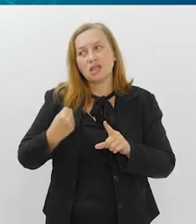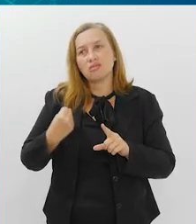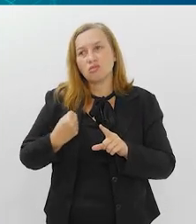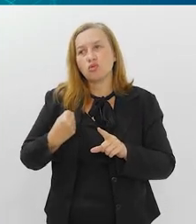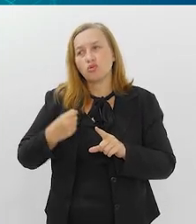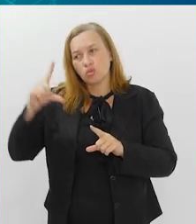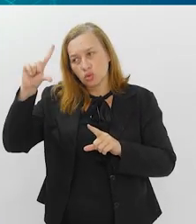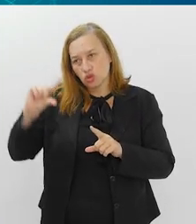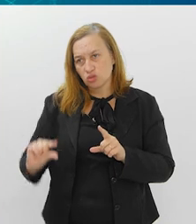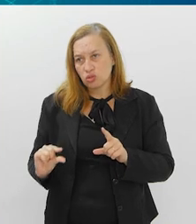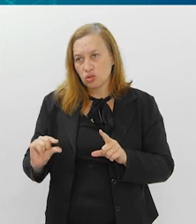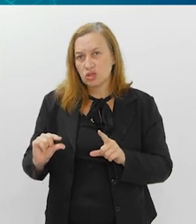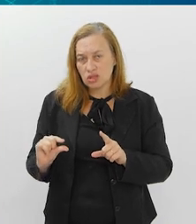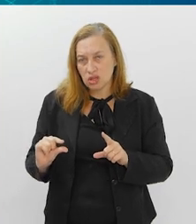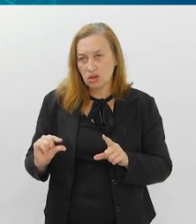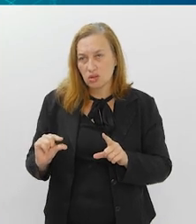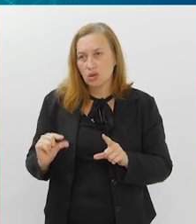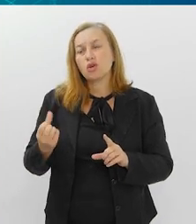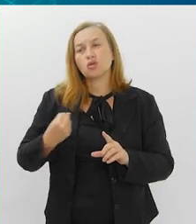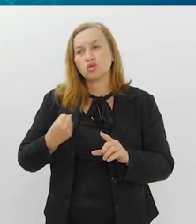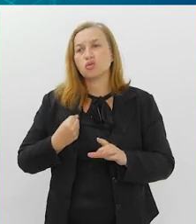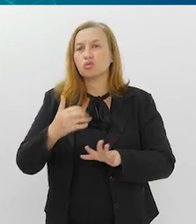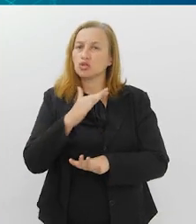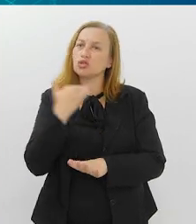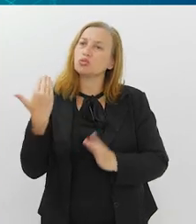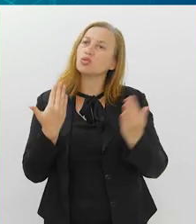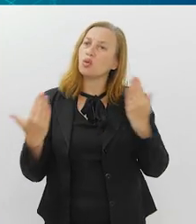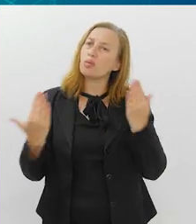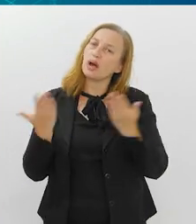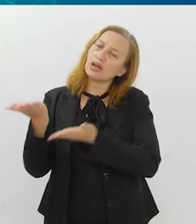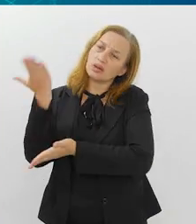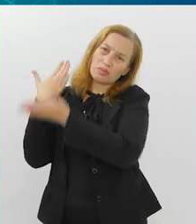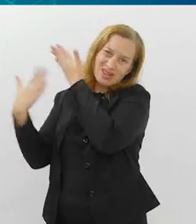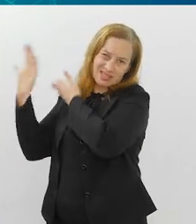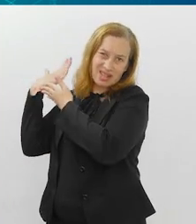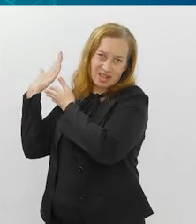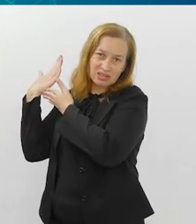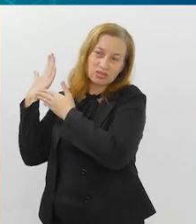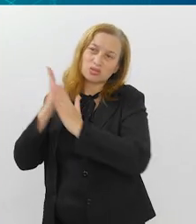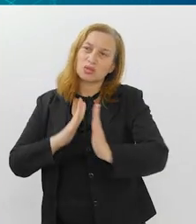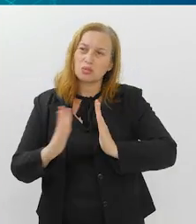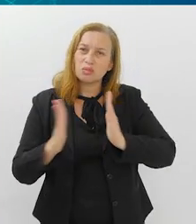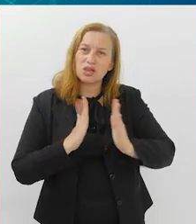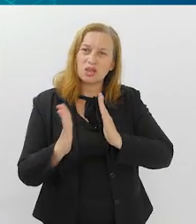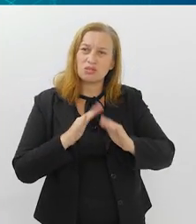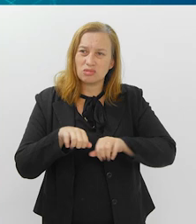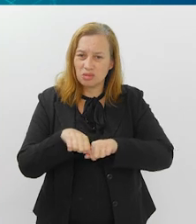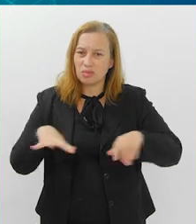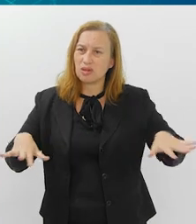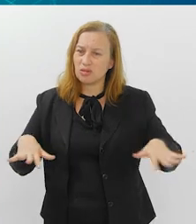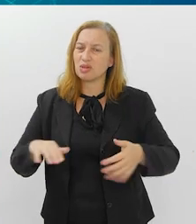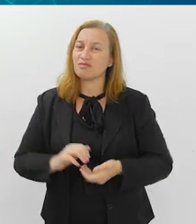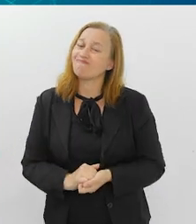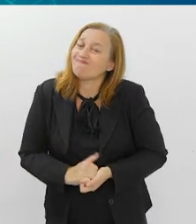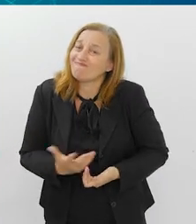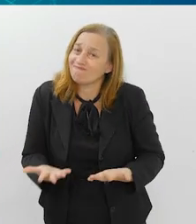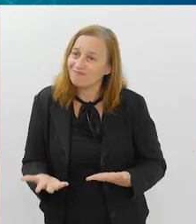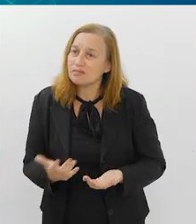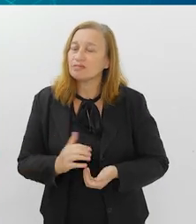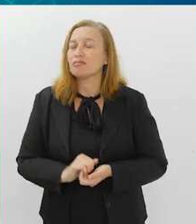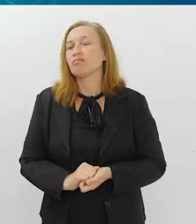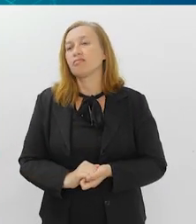diminuição drástica, né, no número de mortes comparado lá durante os anos ao,